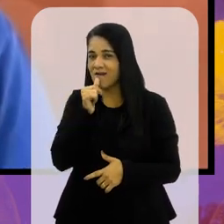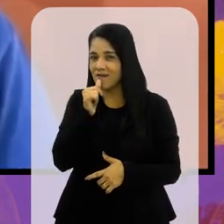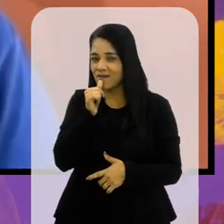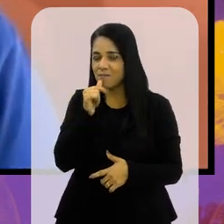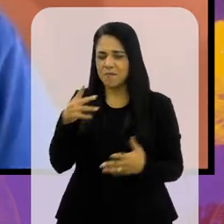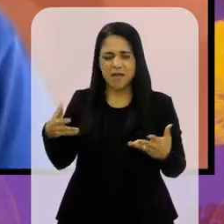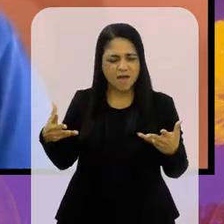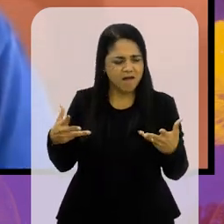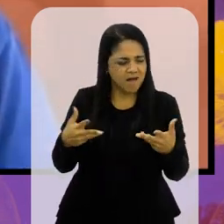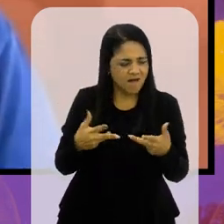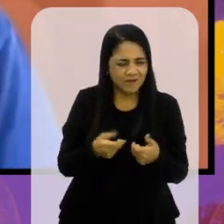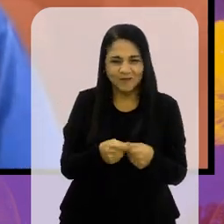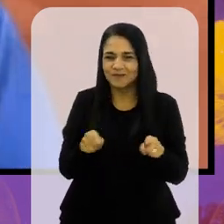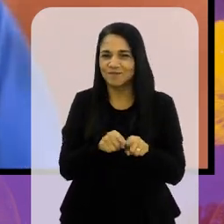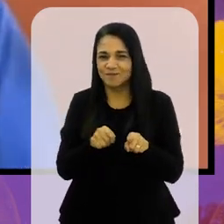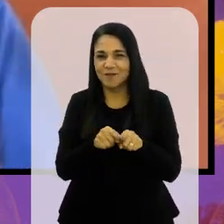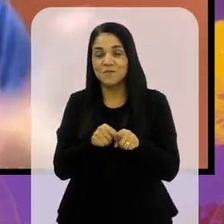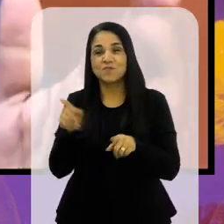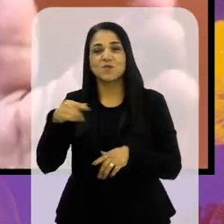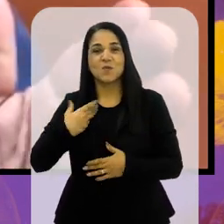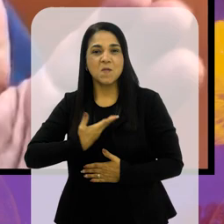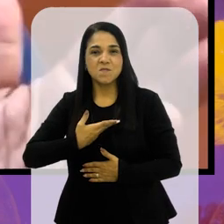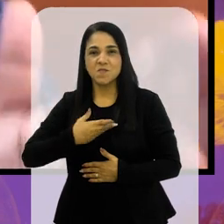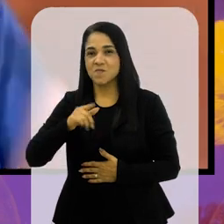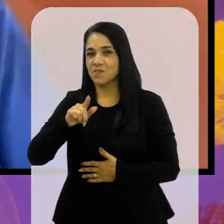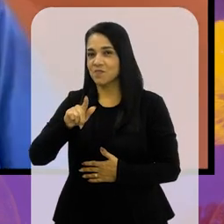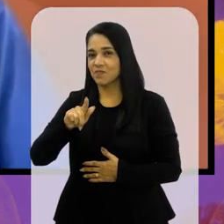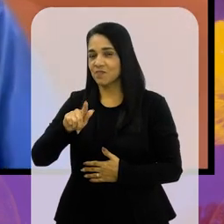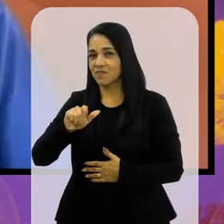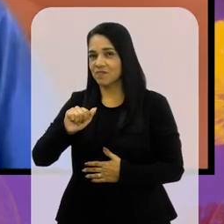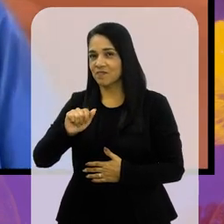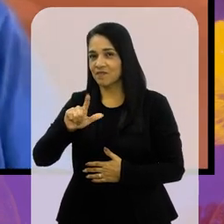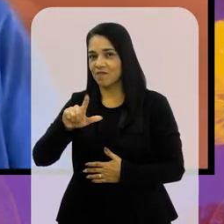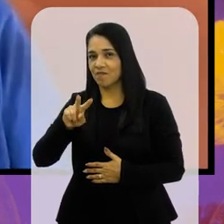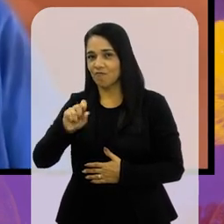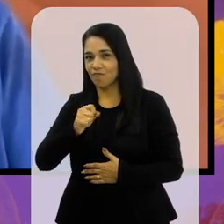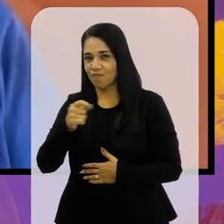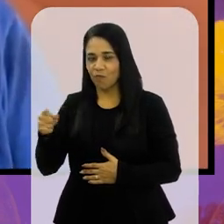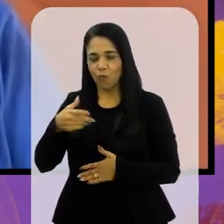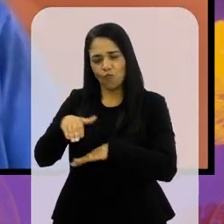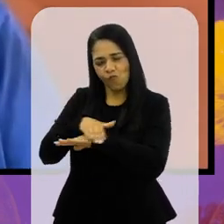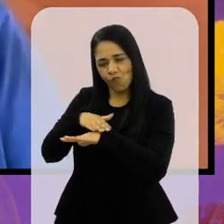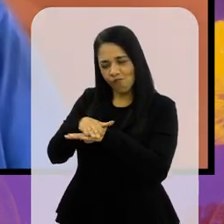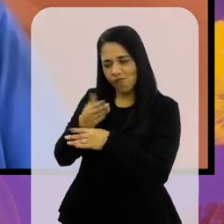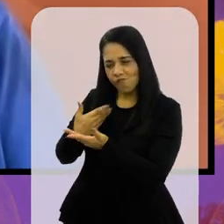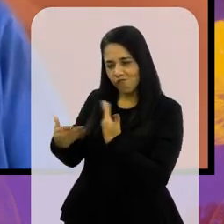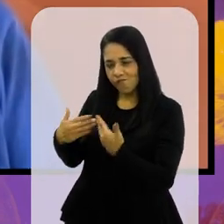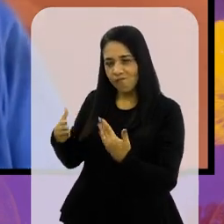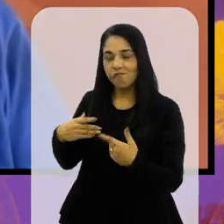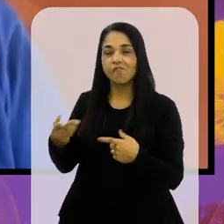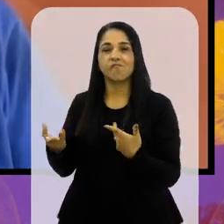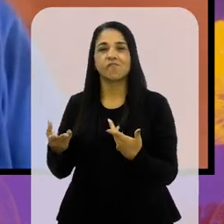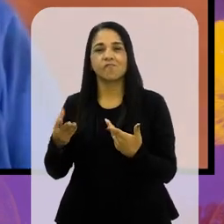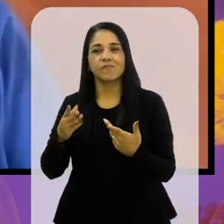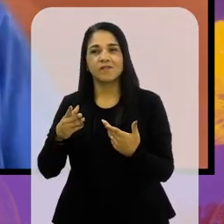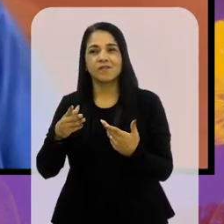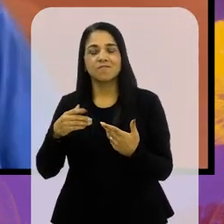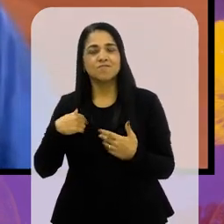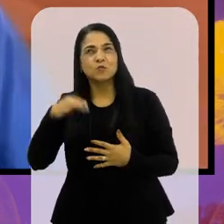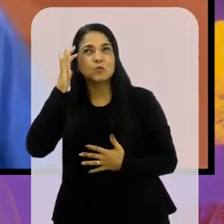que é maravilhoso também. Nosso querido amigo Galvão Bueno, já um dia conversando com ele, e falei assim, Wellington,